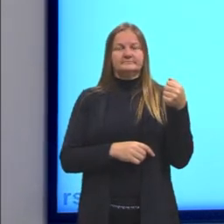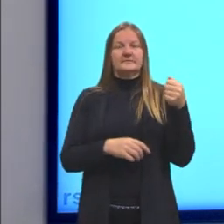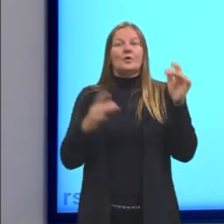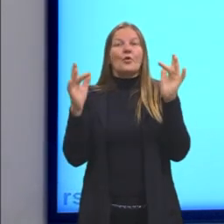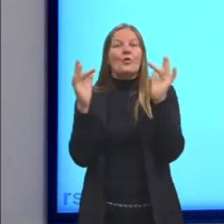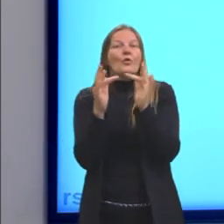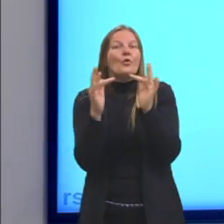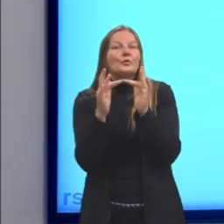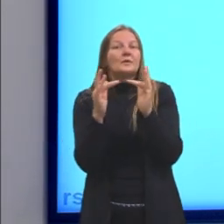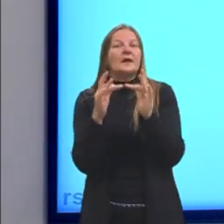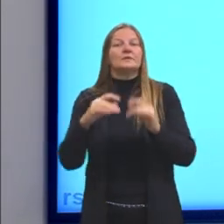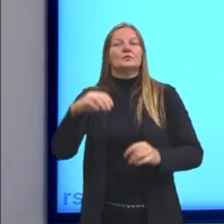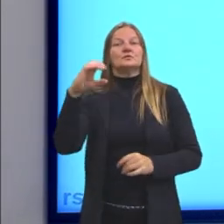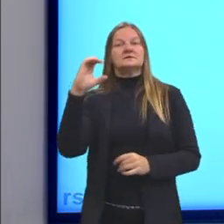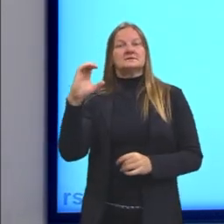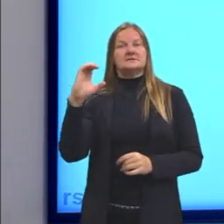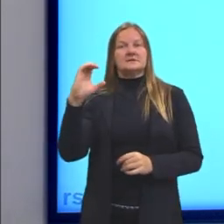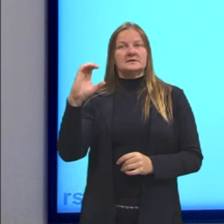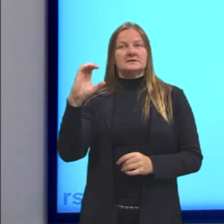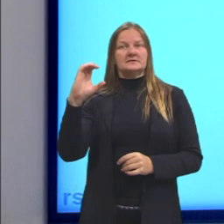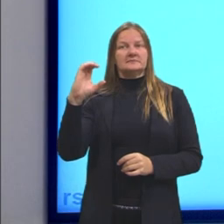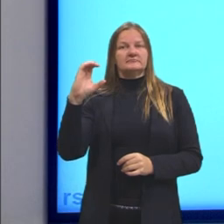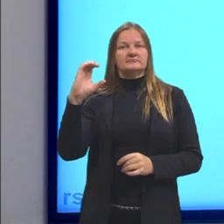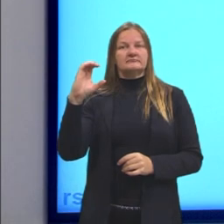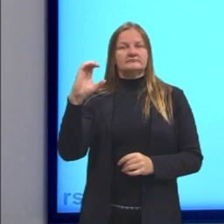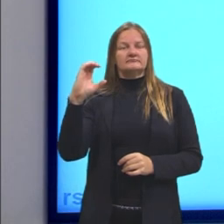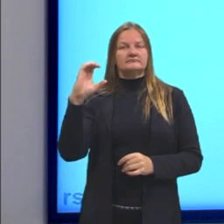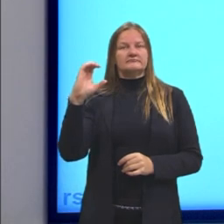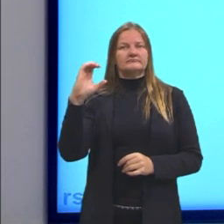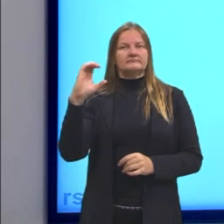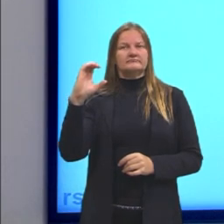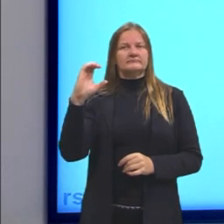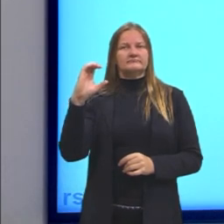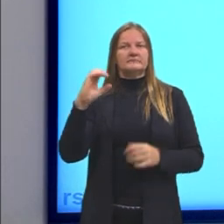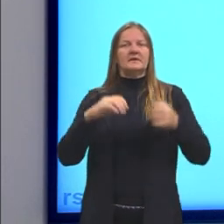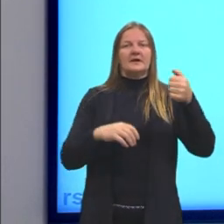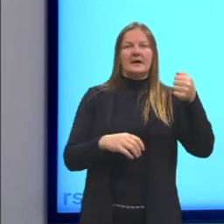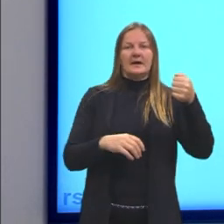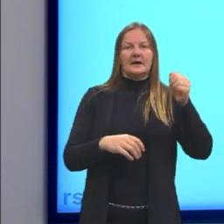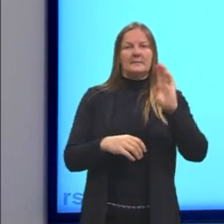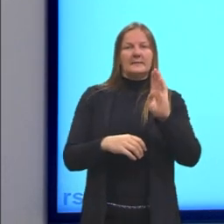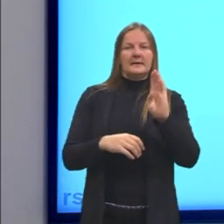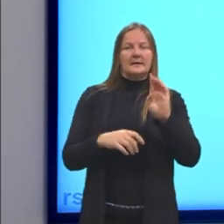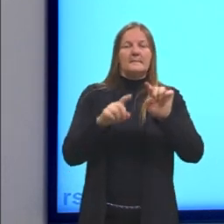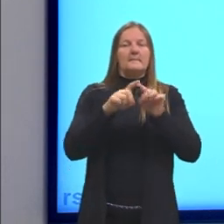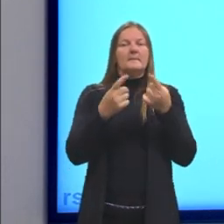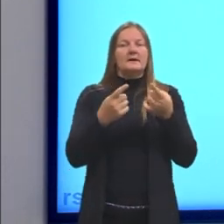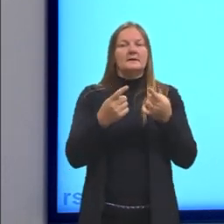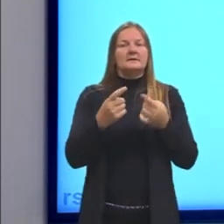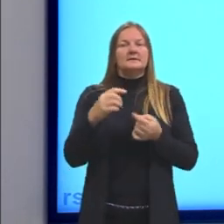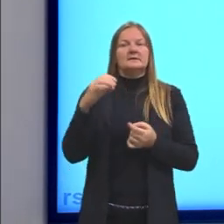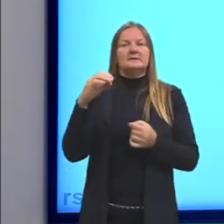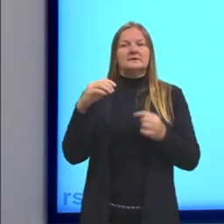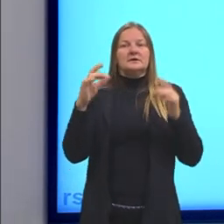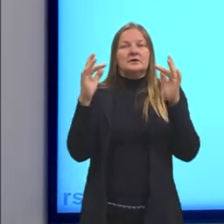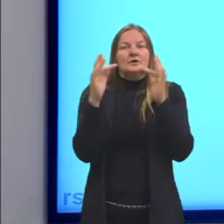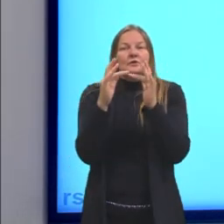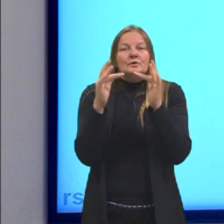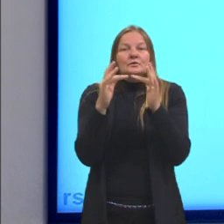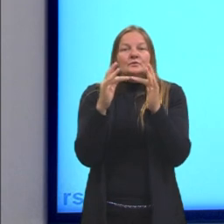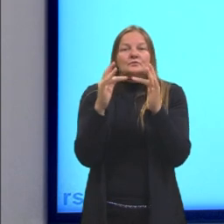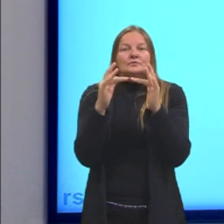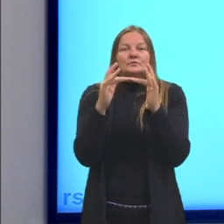contato com o corpo C, que é o que está dizendo aqui. Tem um corpo A e um B. Mas eu estou colocando em contato